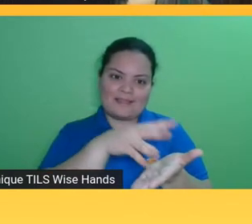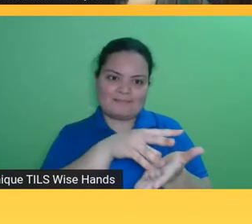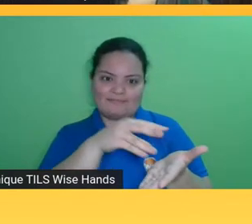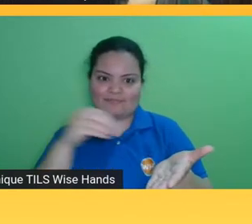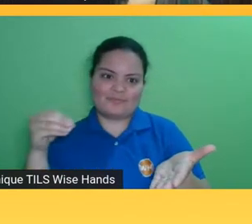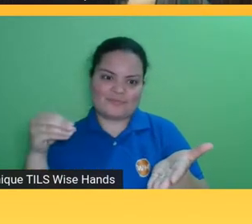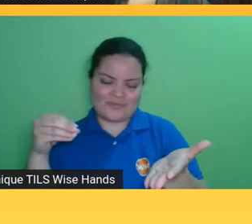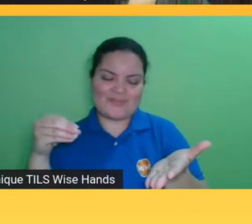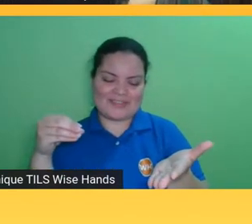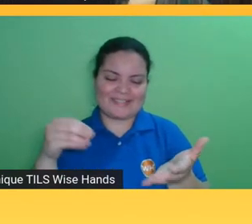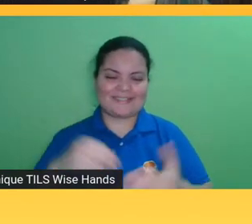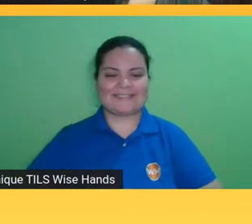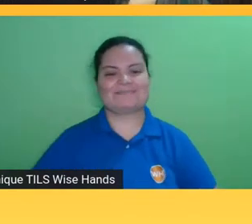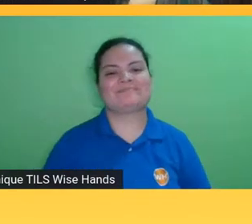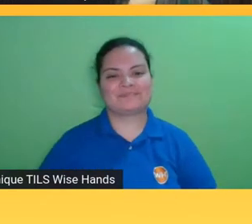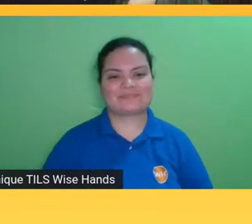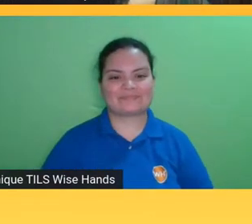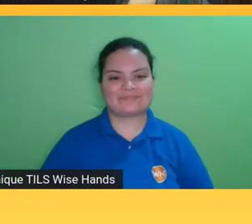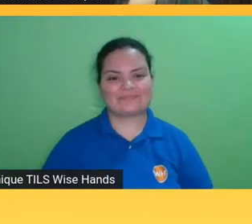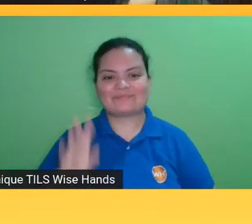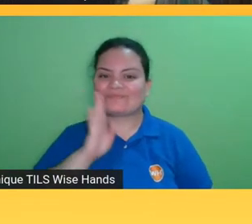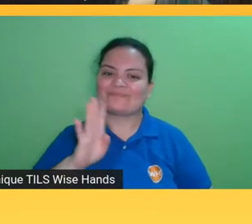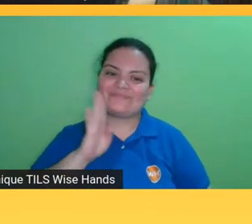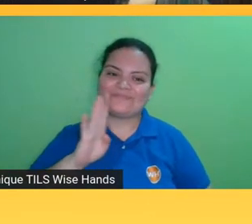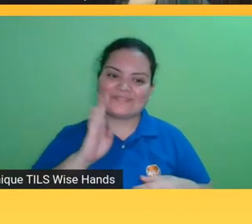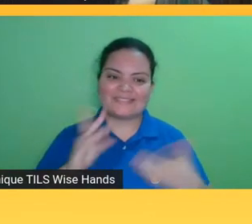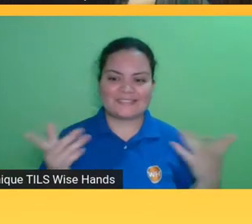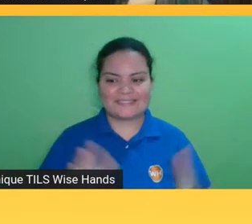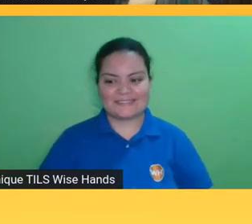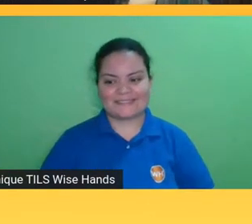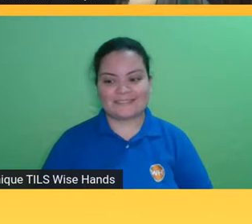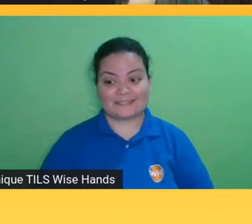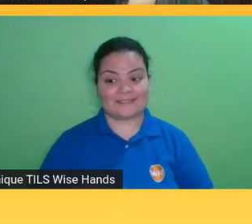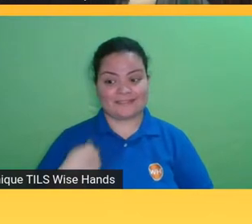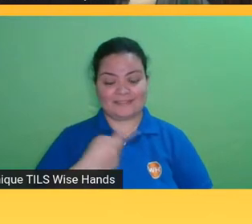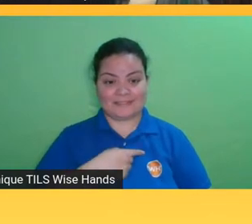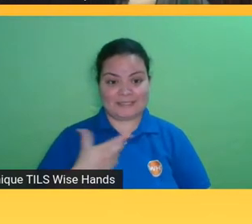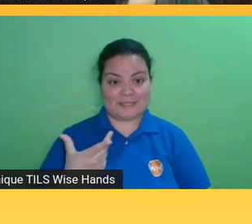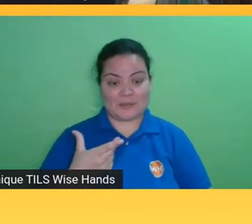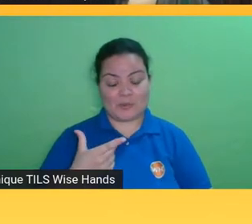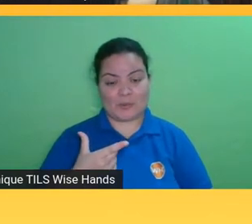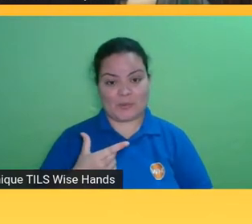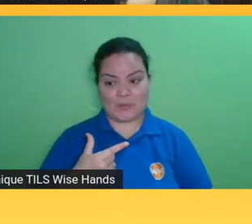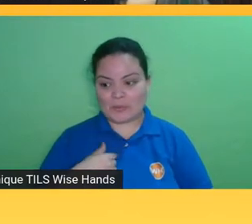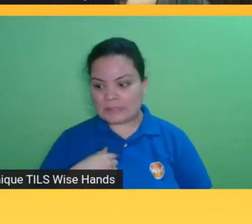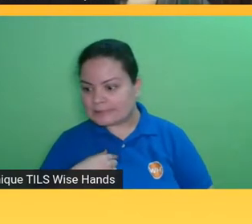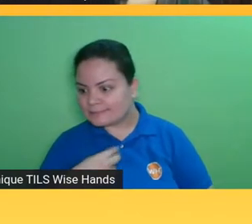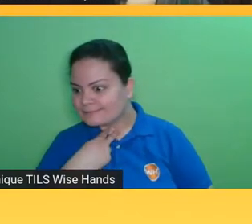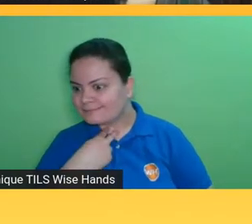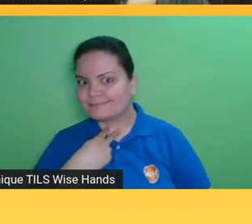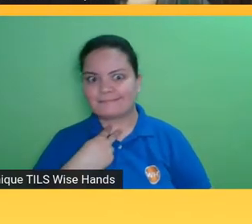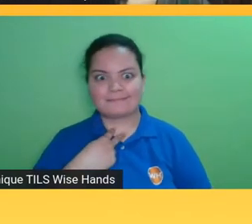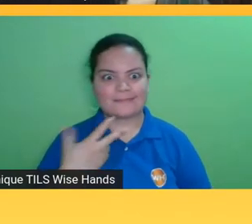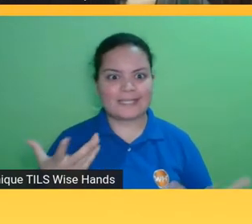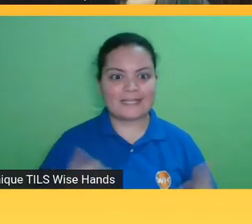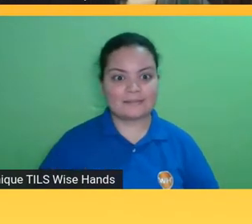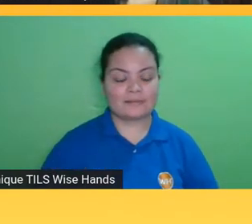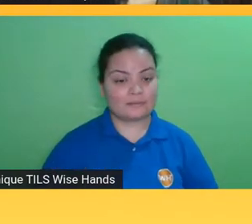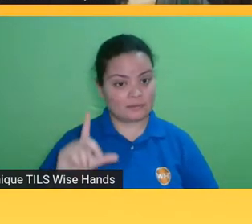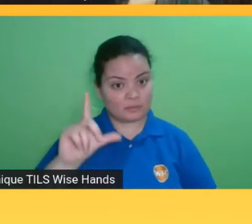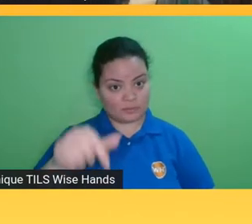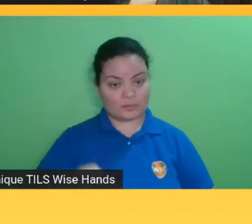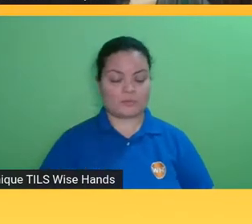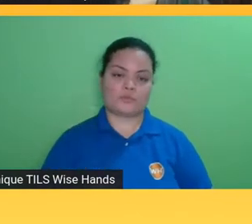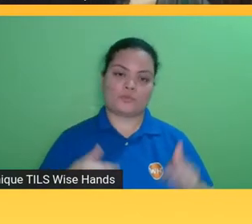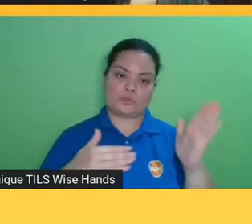a gente já até passou do horário que a gente tinha previsto então vou fazer uma última pergunta depois a professora Fernanda assume